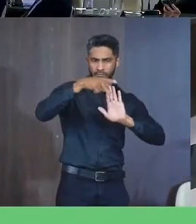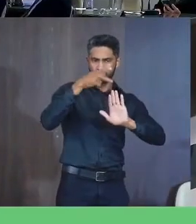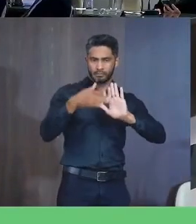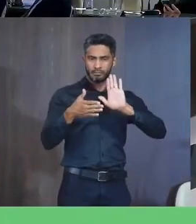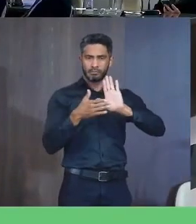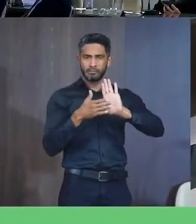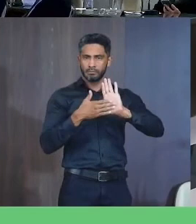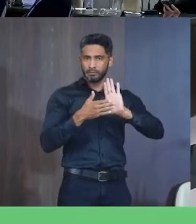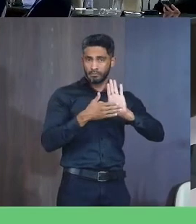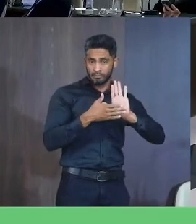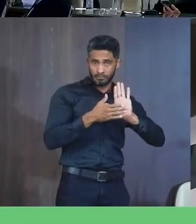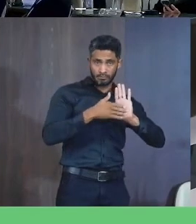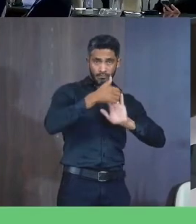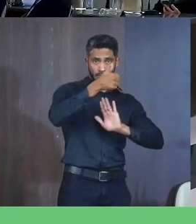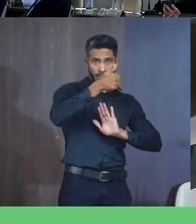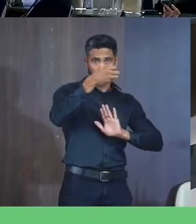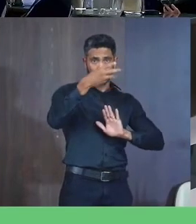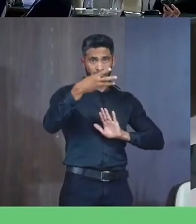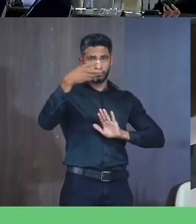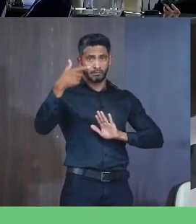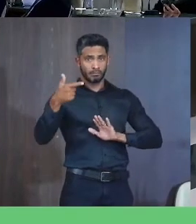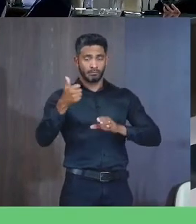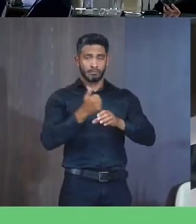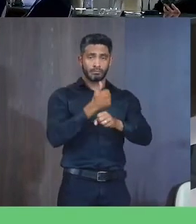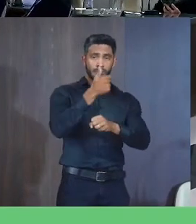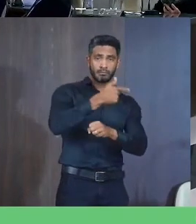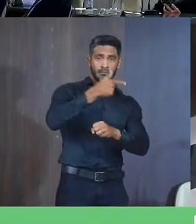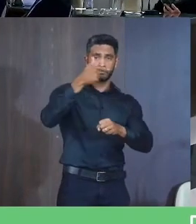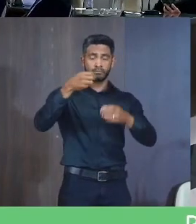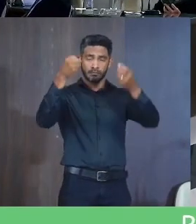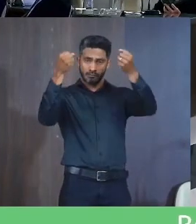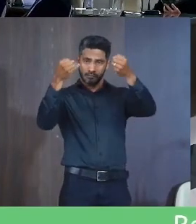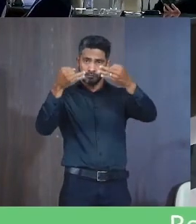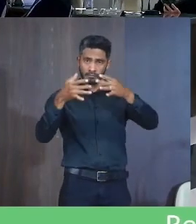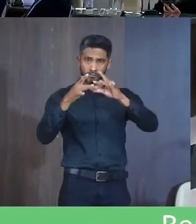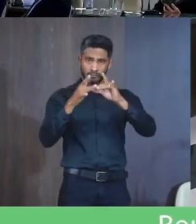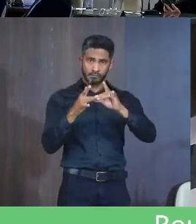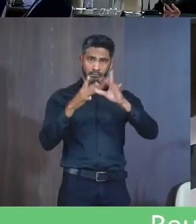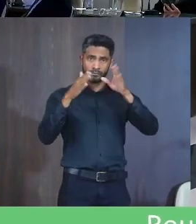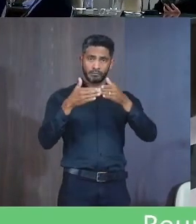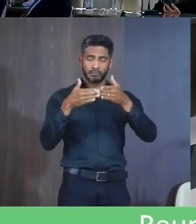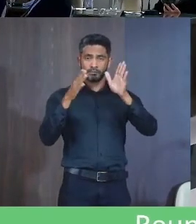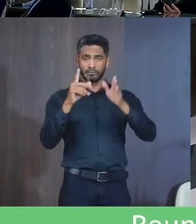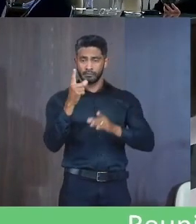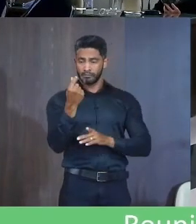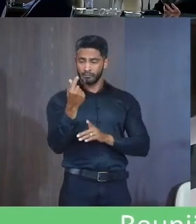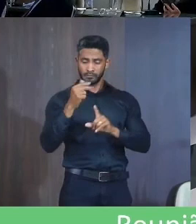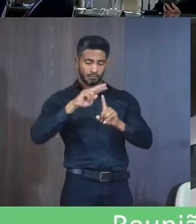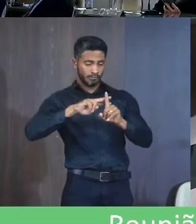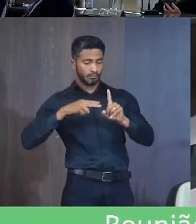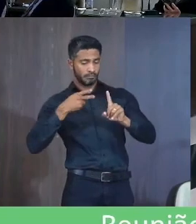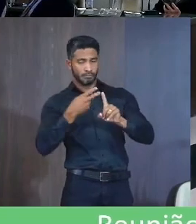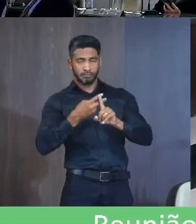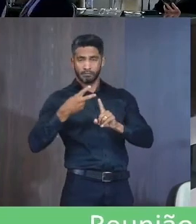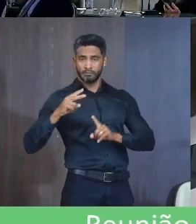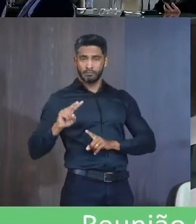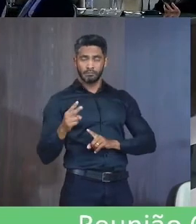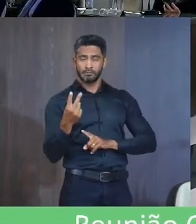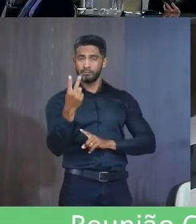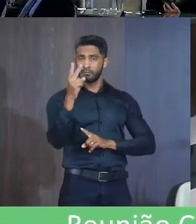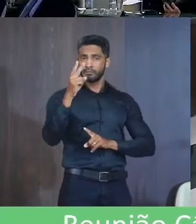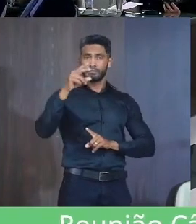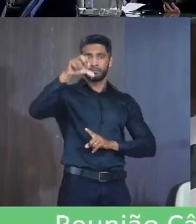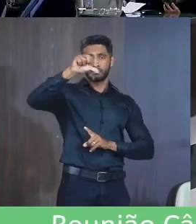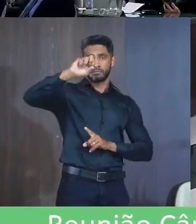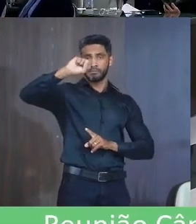132-2022 Dispõe sobre autorização para abertura de crédito adicional especial No